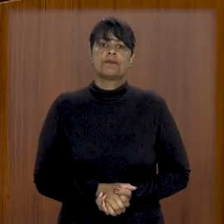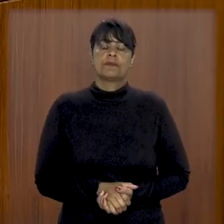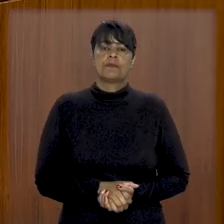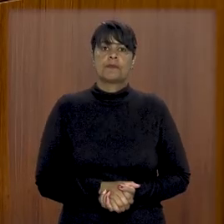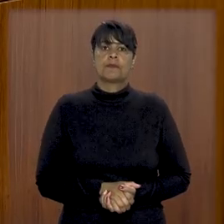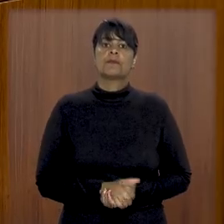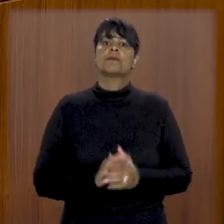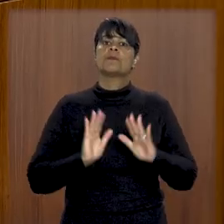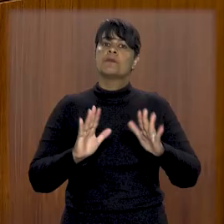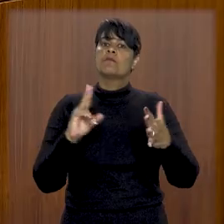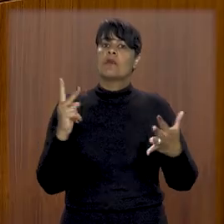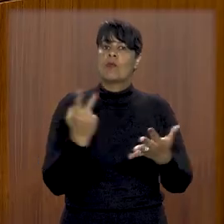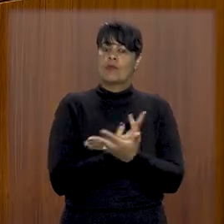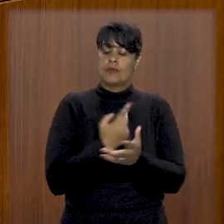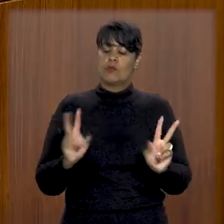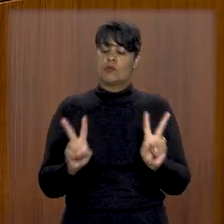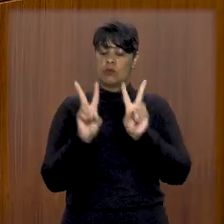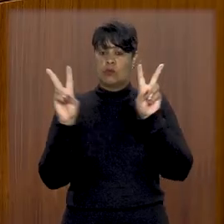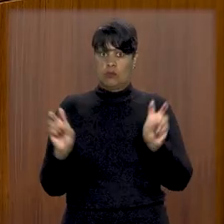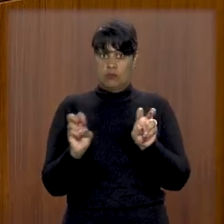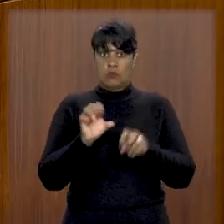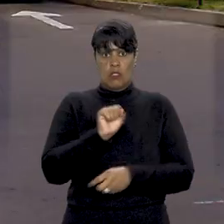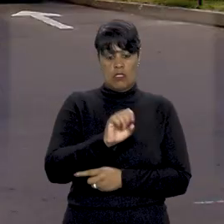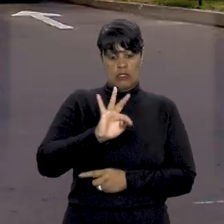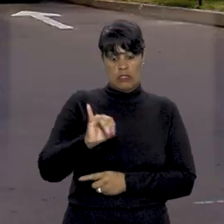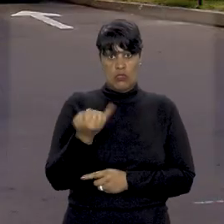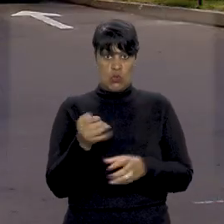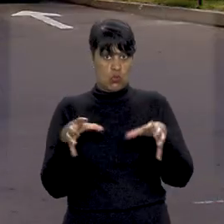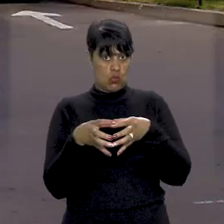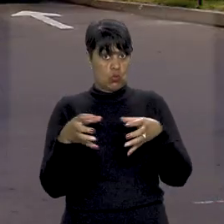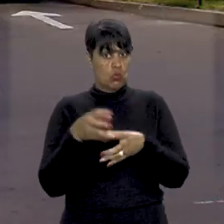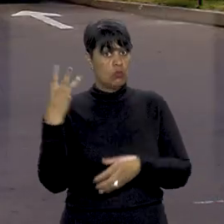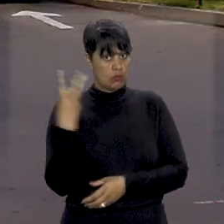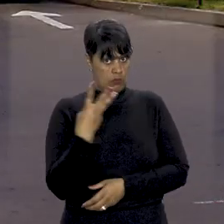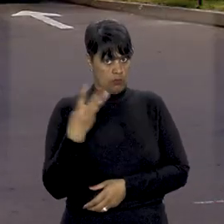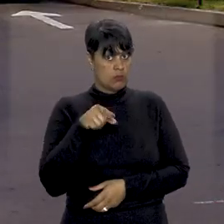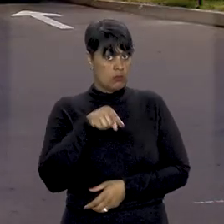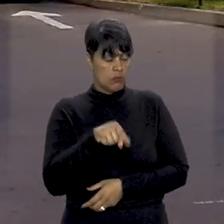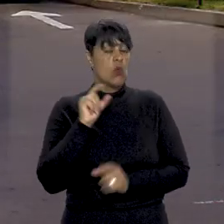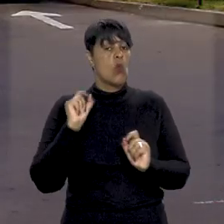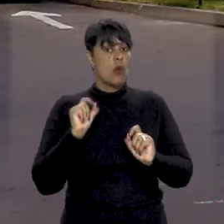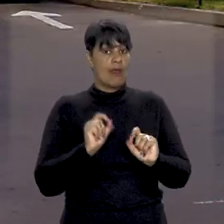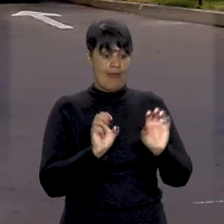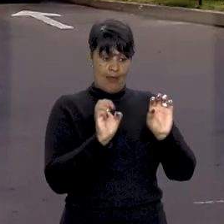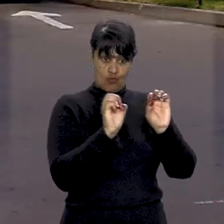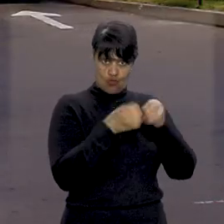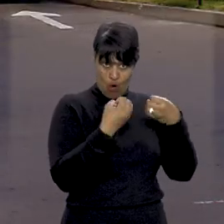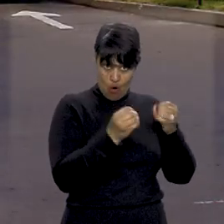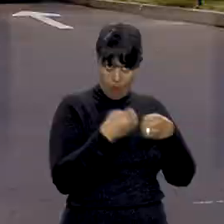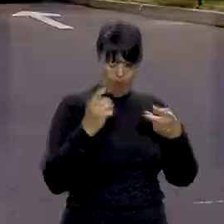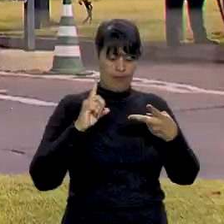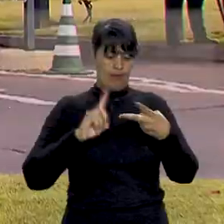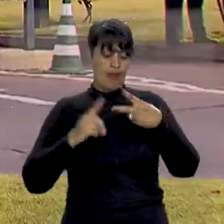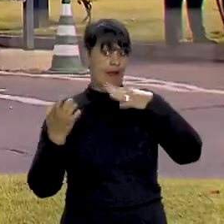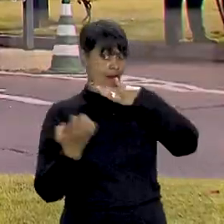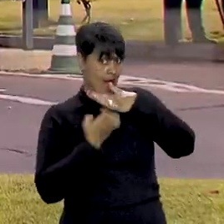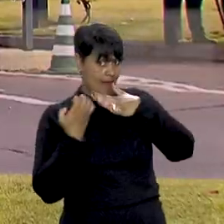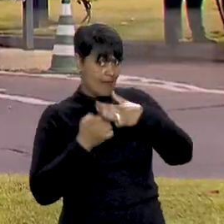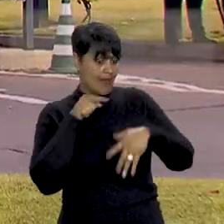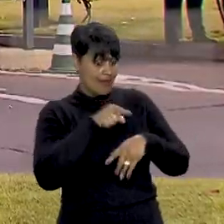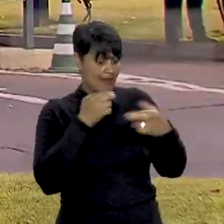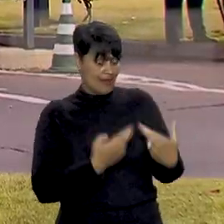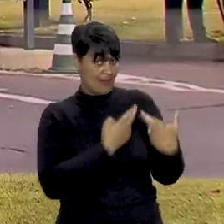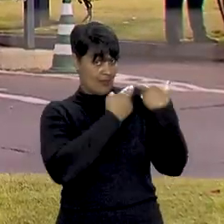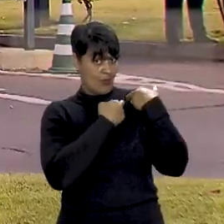pela terceira turma do STJ, os ministros entenderam que o shopping center e a empresa administradora de estacionamento são